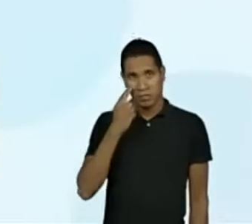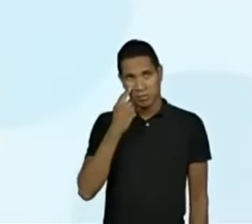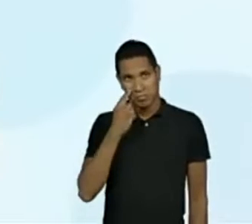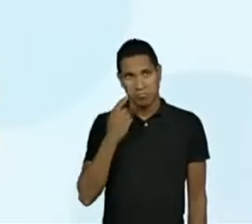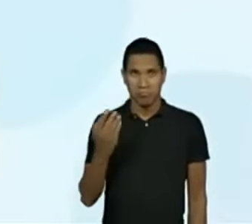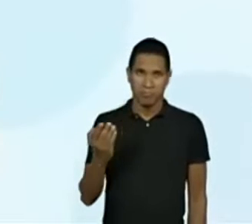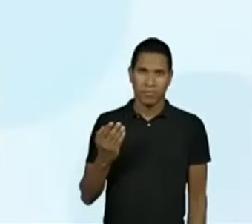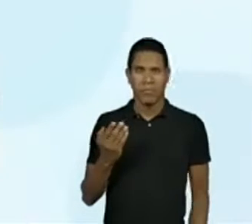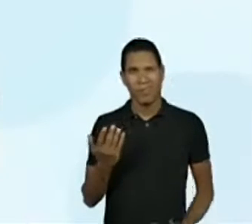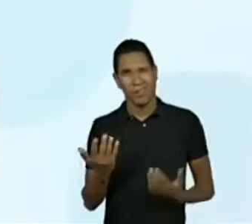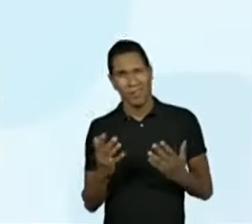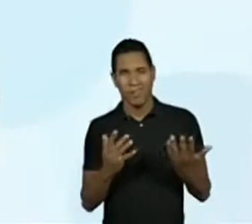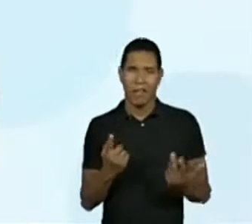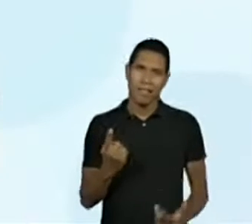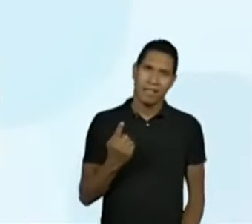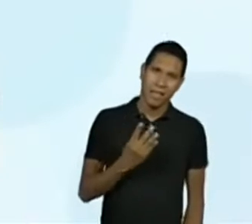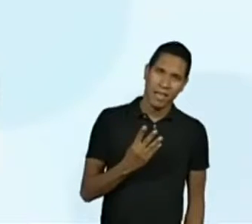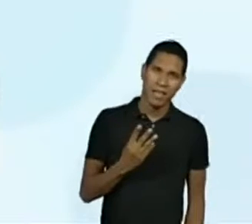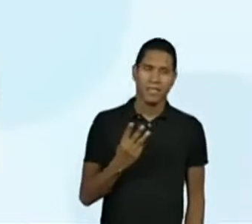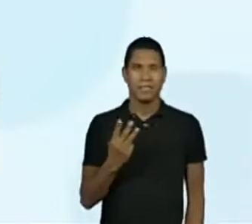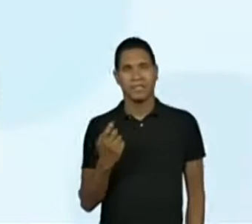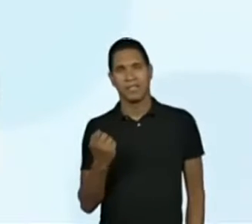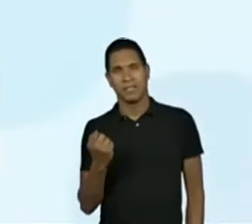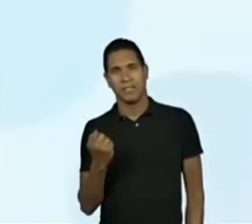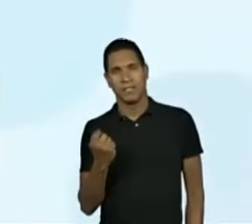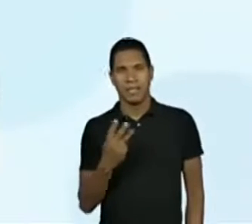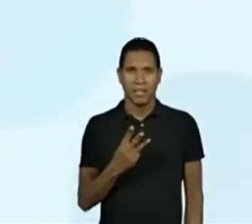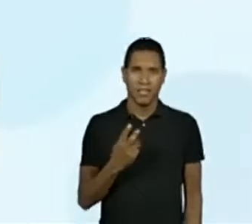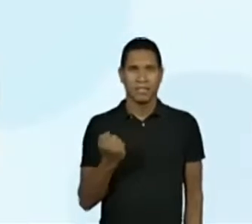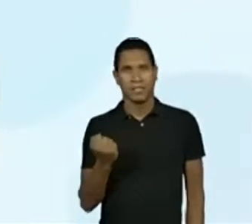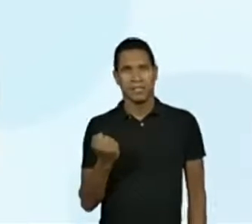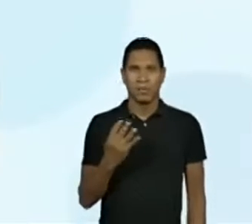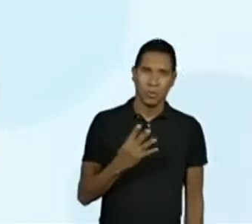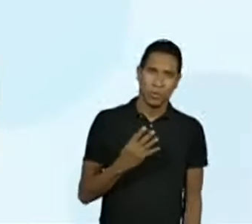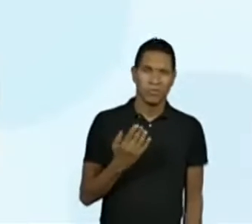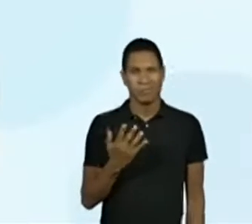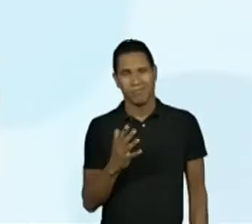14 também? Eu vou colocar o 14 aqui. 1 hora e 14 minutos.